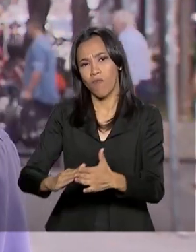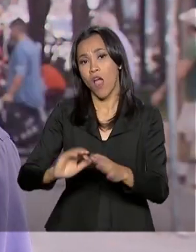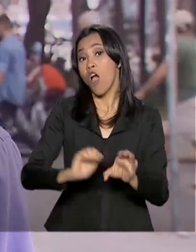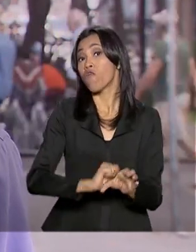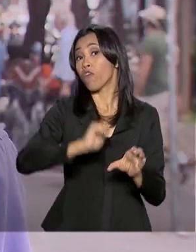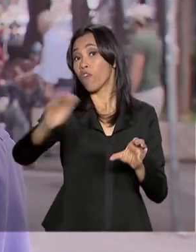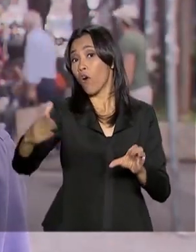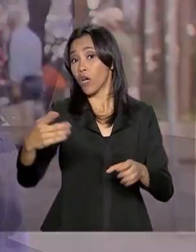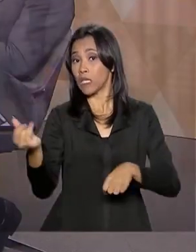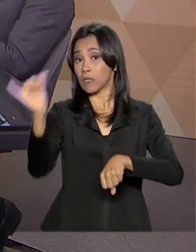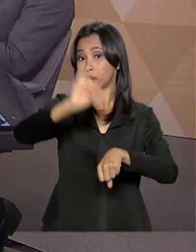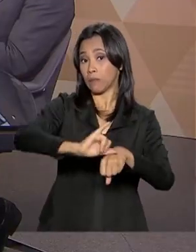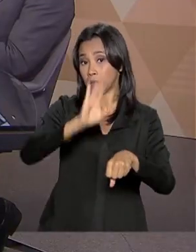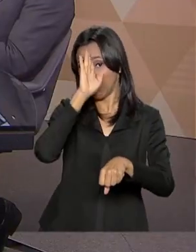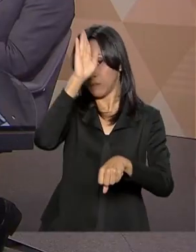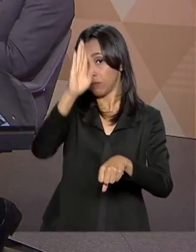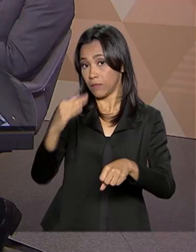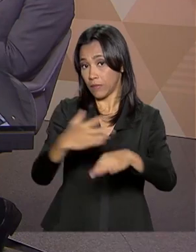centros urbanos?